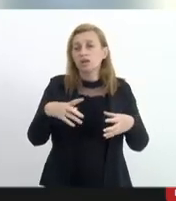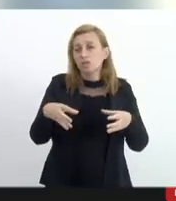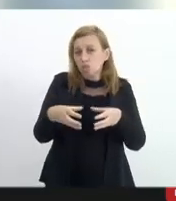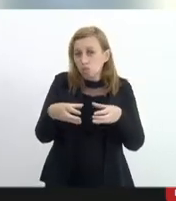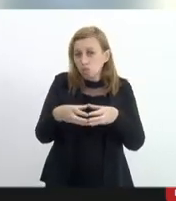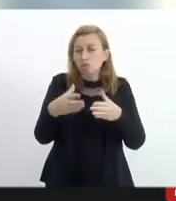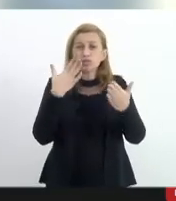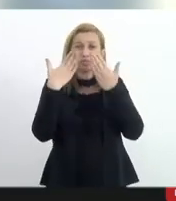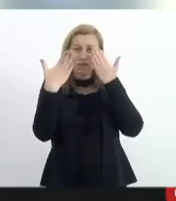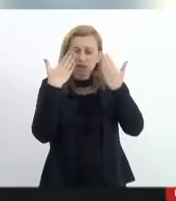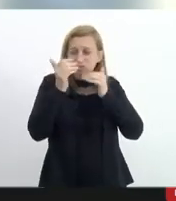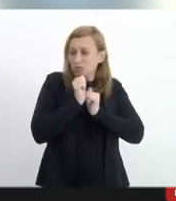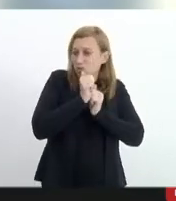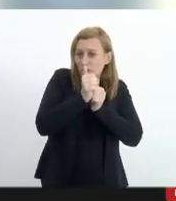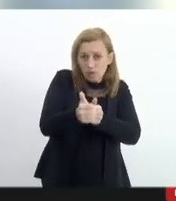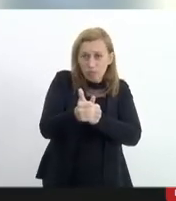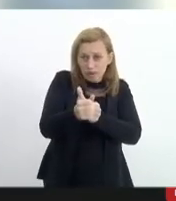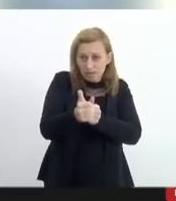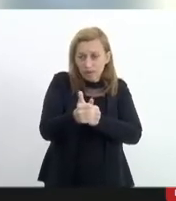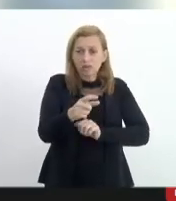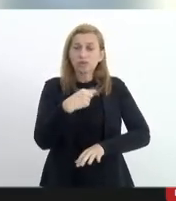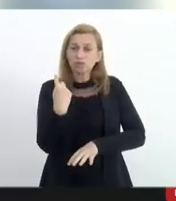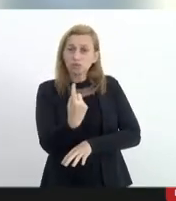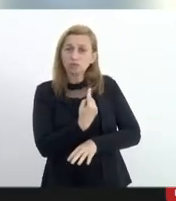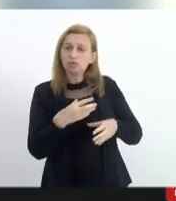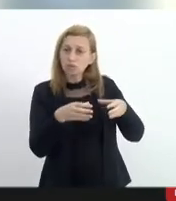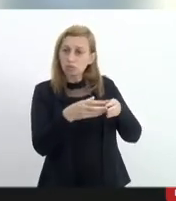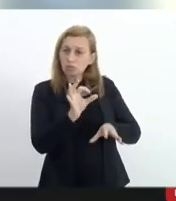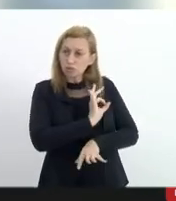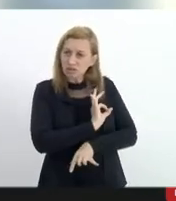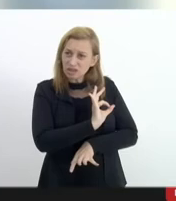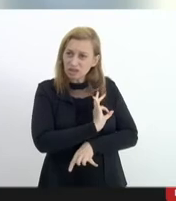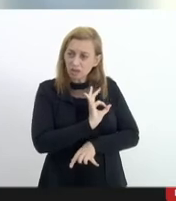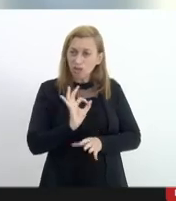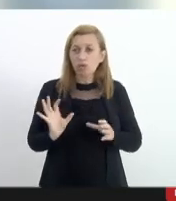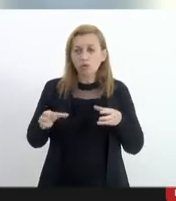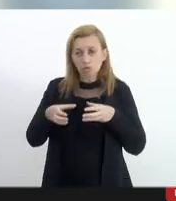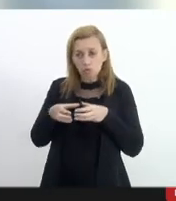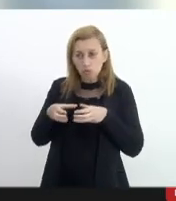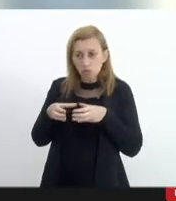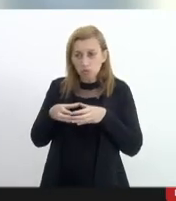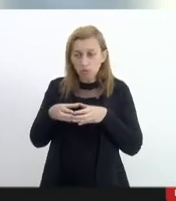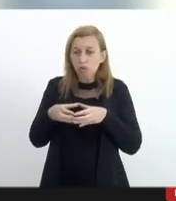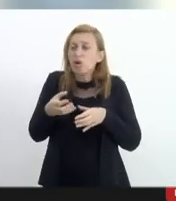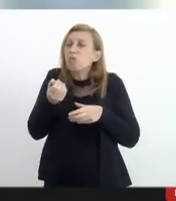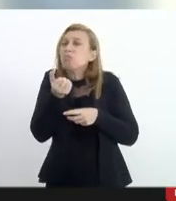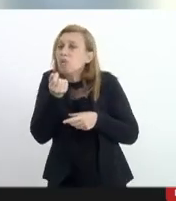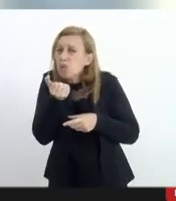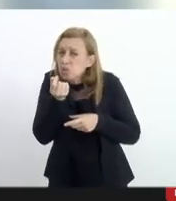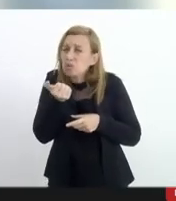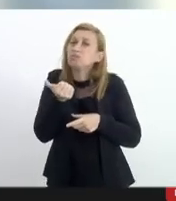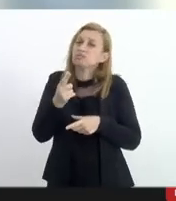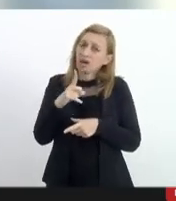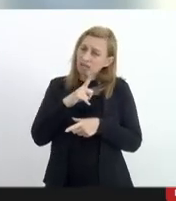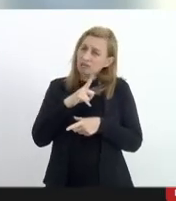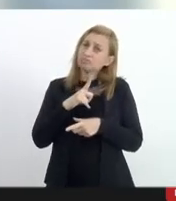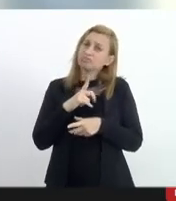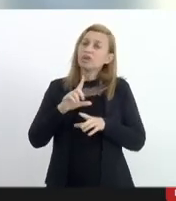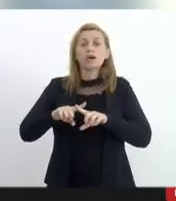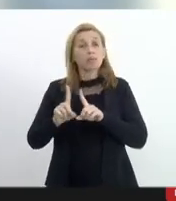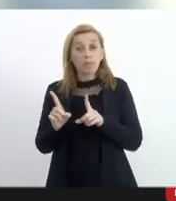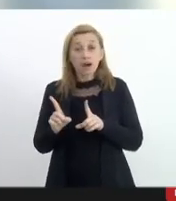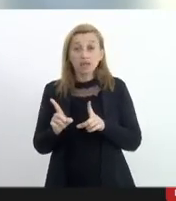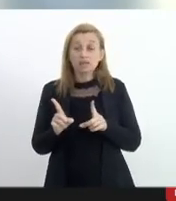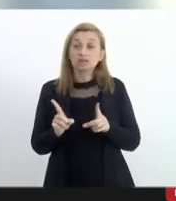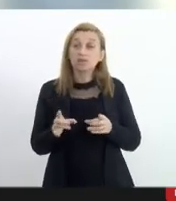que fazem um acompanhamento da nossa tropa é um corpo que ainda é muito escasso mas eles